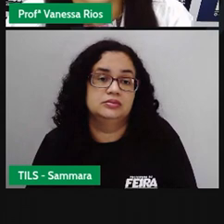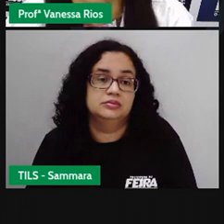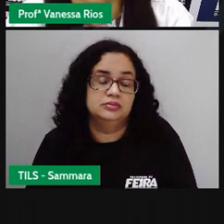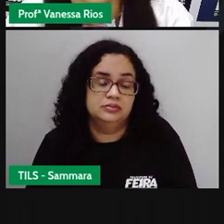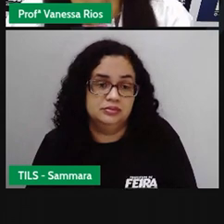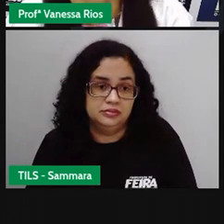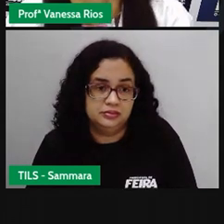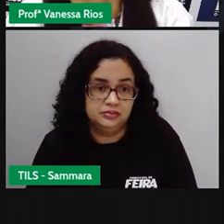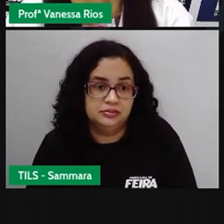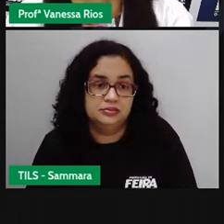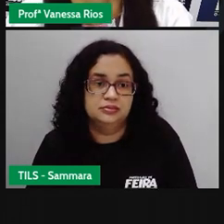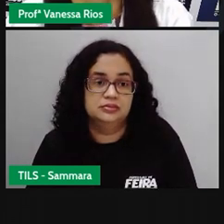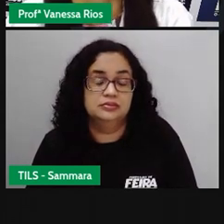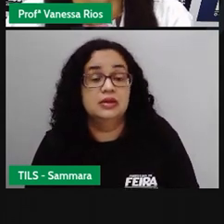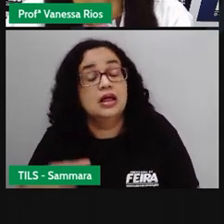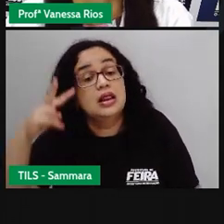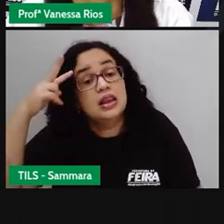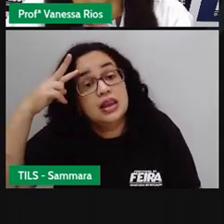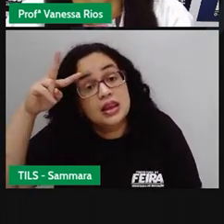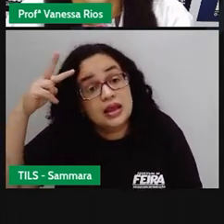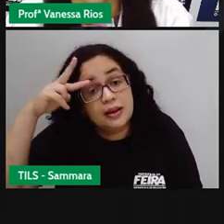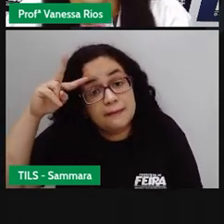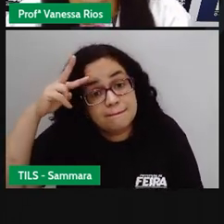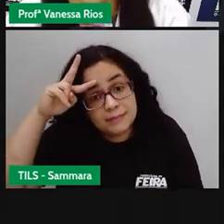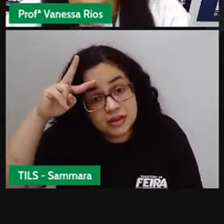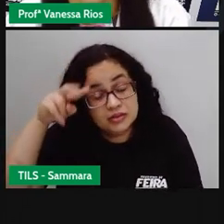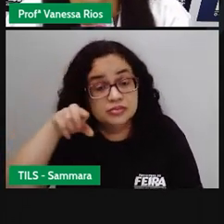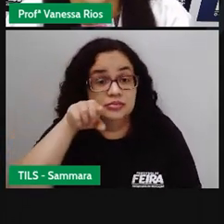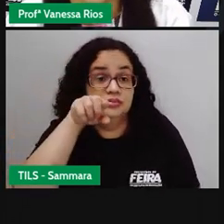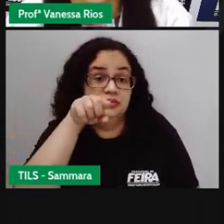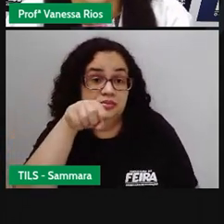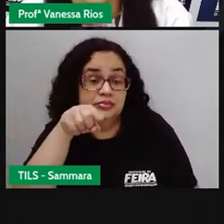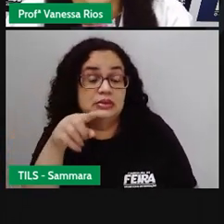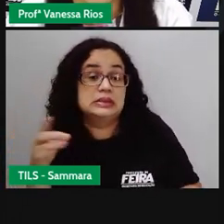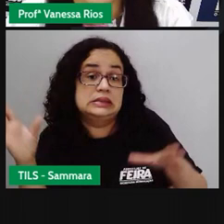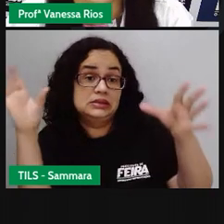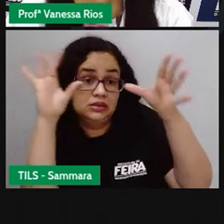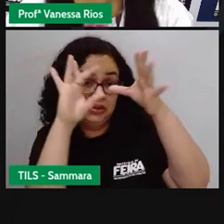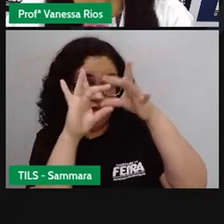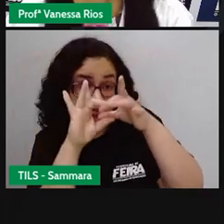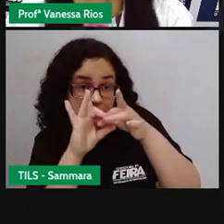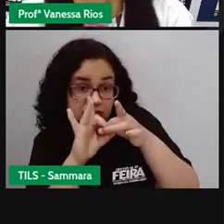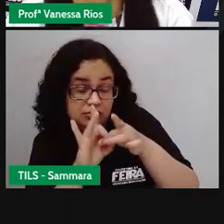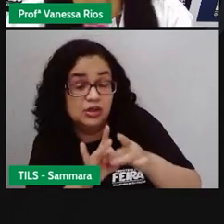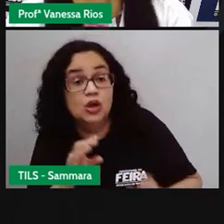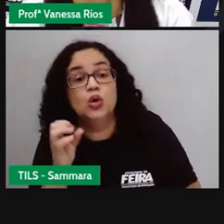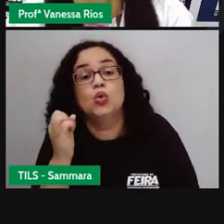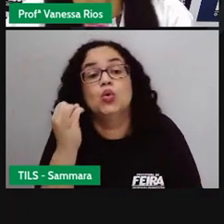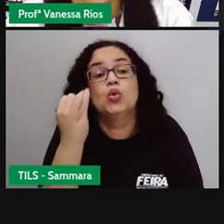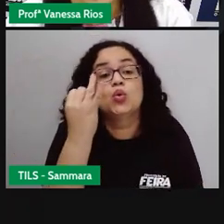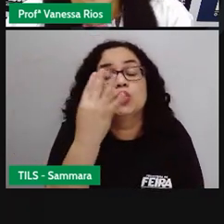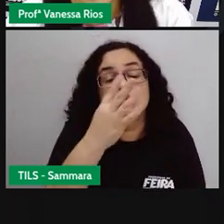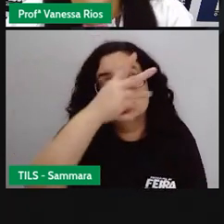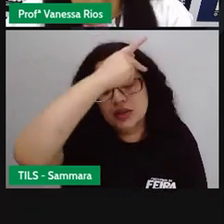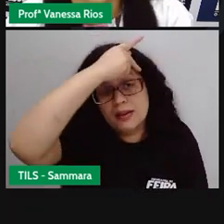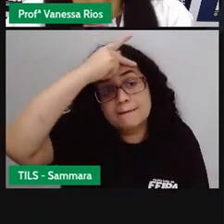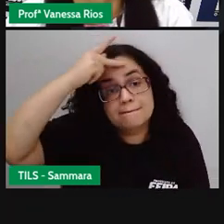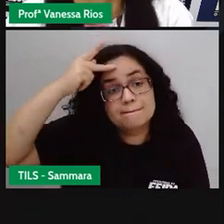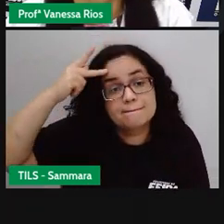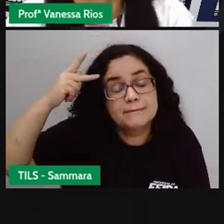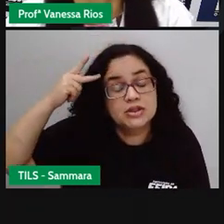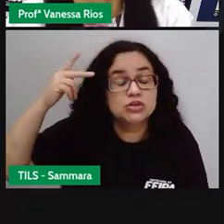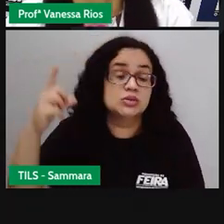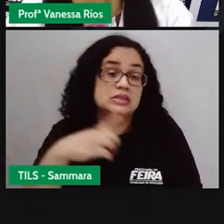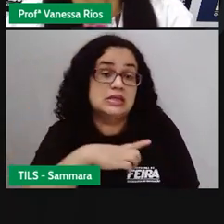quilômetro quadrado. Lembrando aí que densidade demográfica corresponde à quantidade de pessoas, né? De